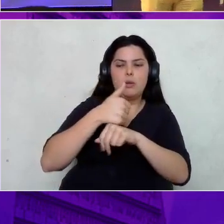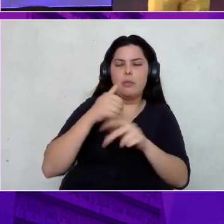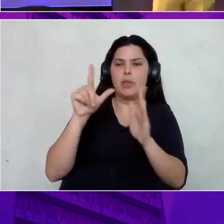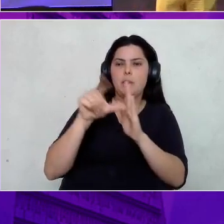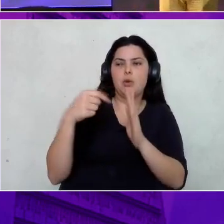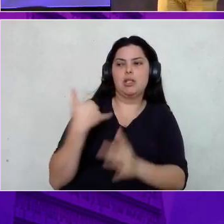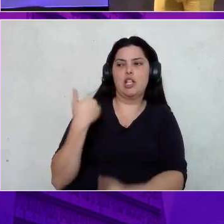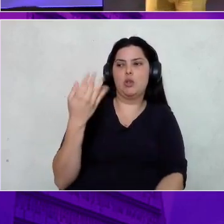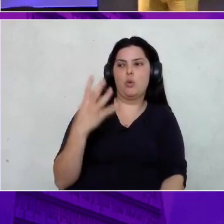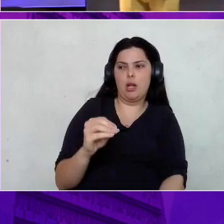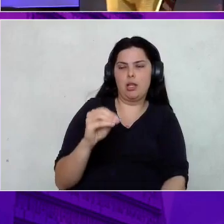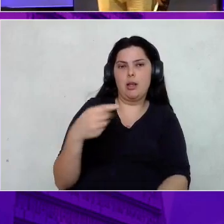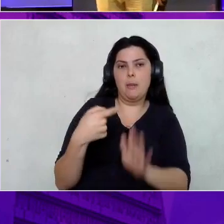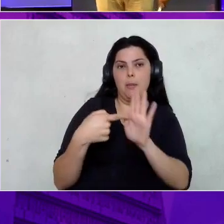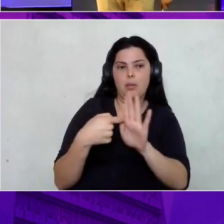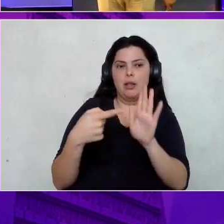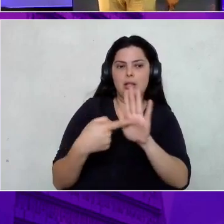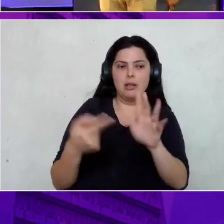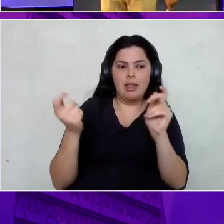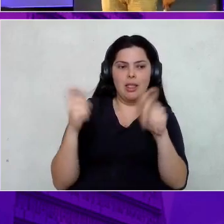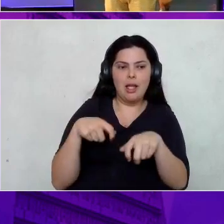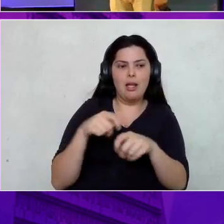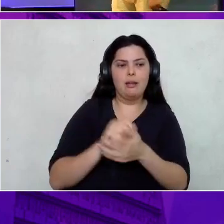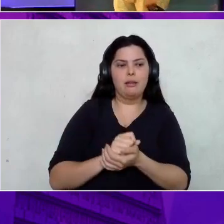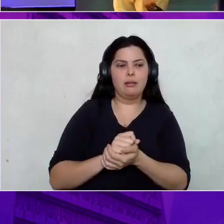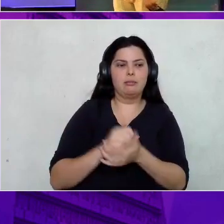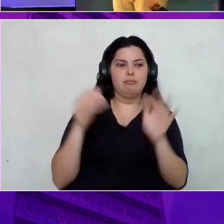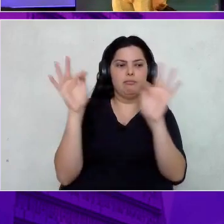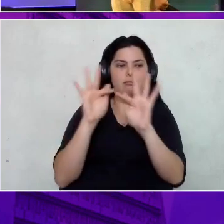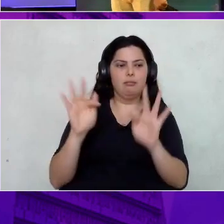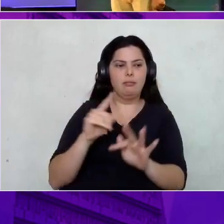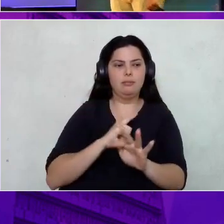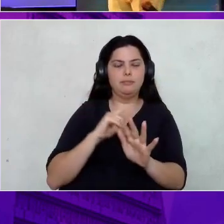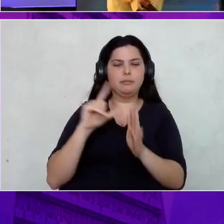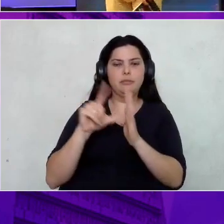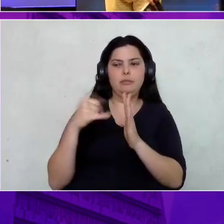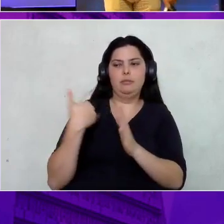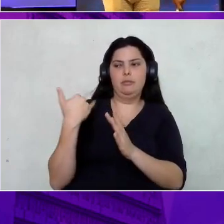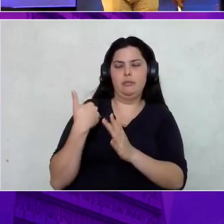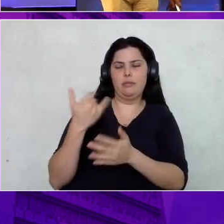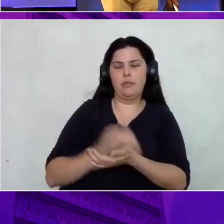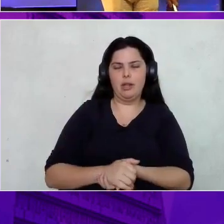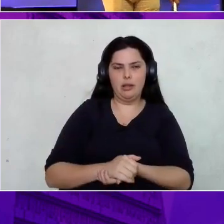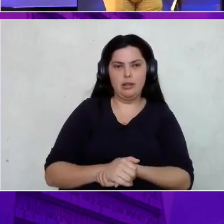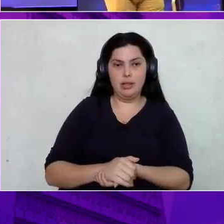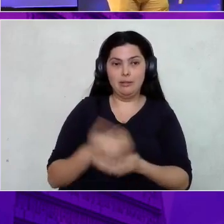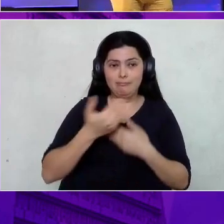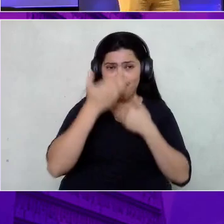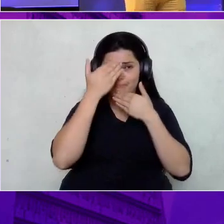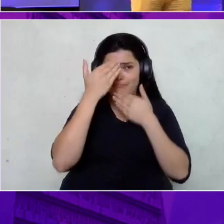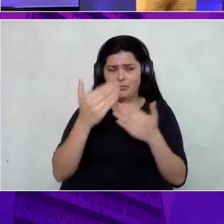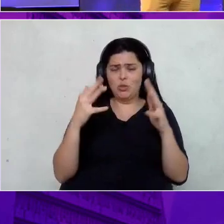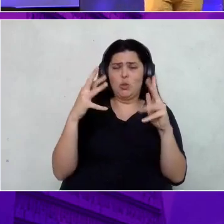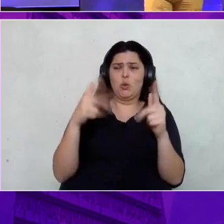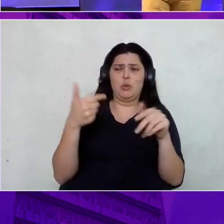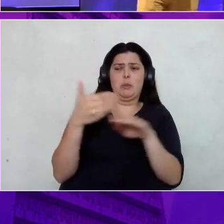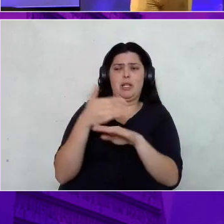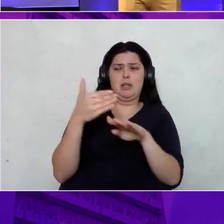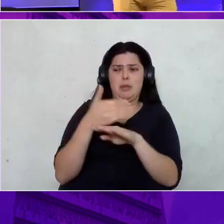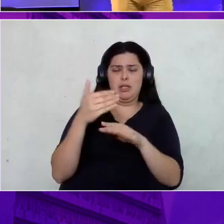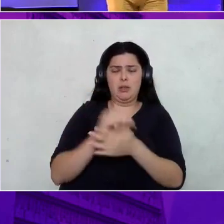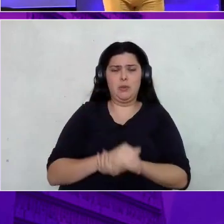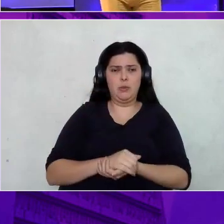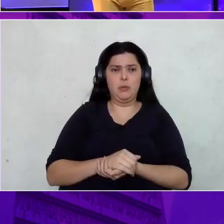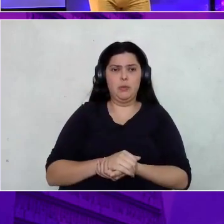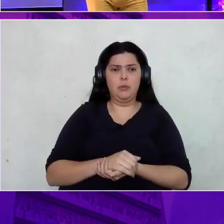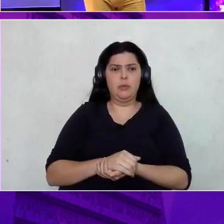mostrando que sim, que é possível ser feliz depois da cidade. Eu quero agradecer todos aqui pela presença de vocês e como eu corri